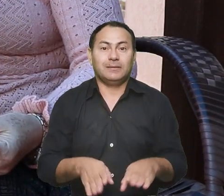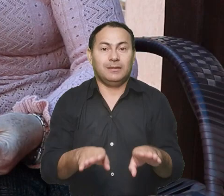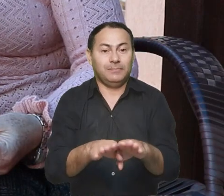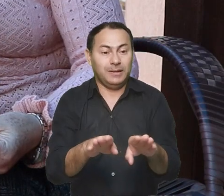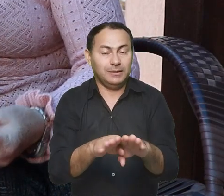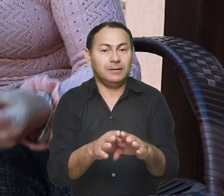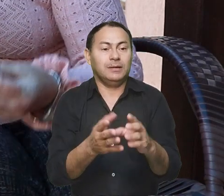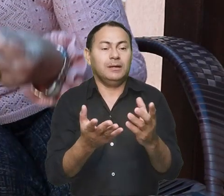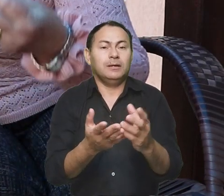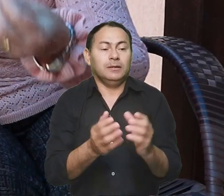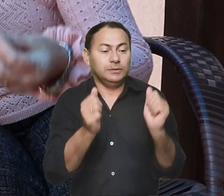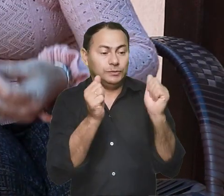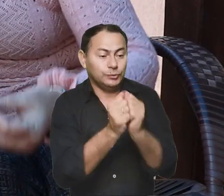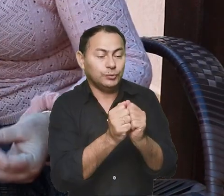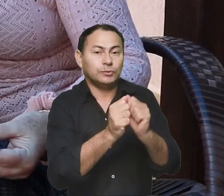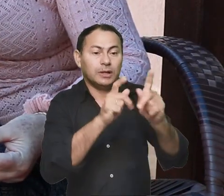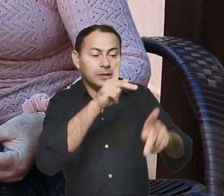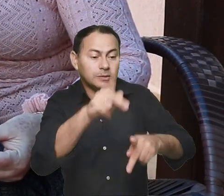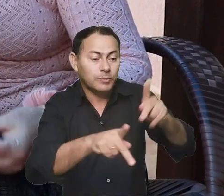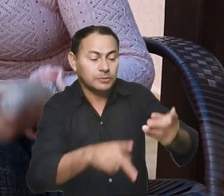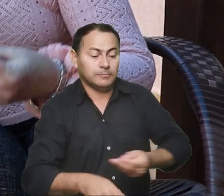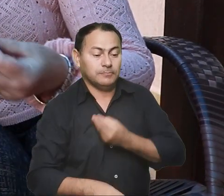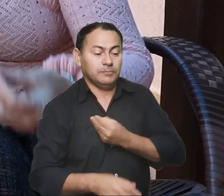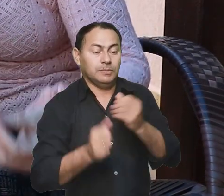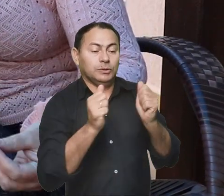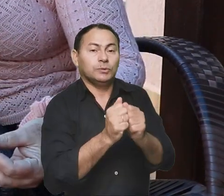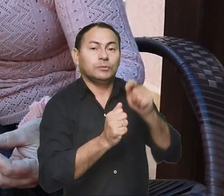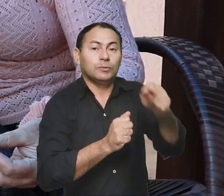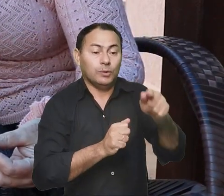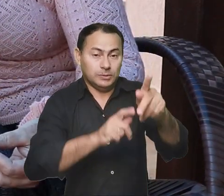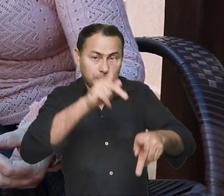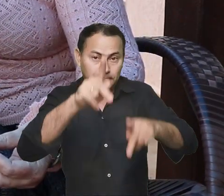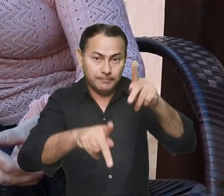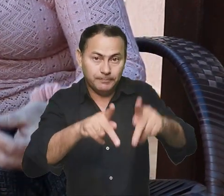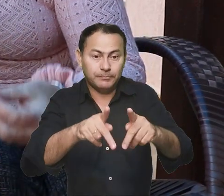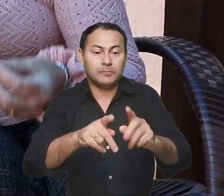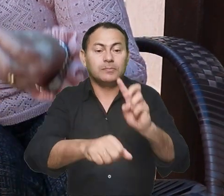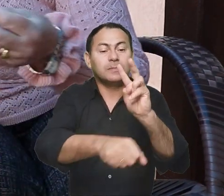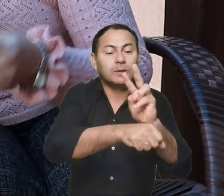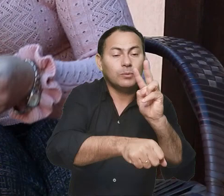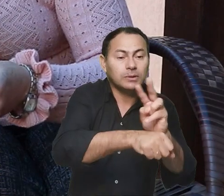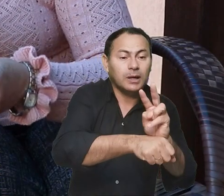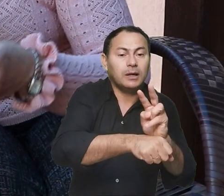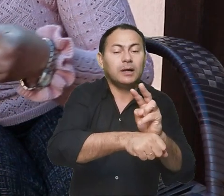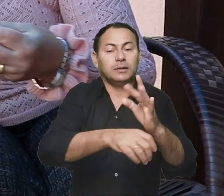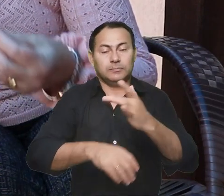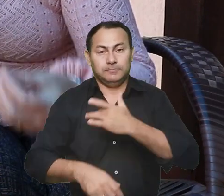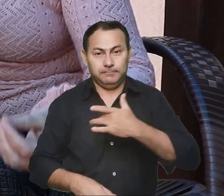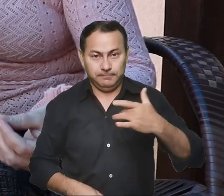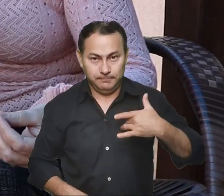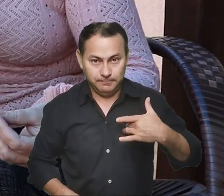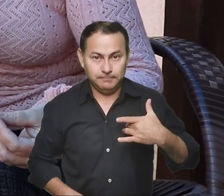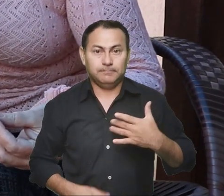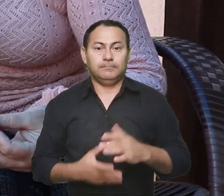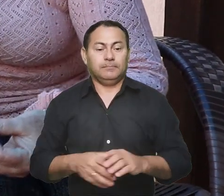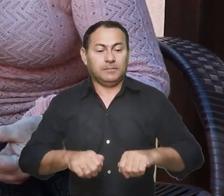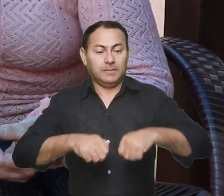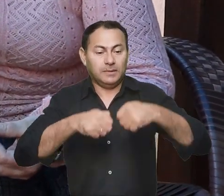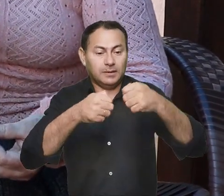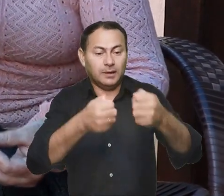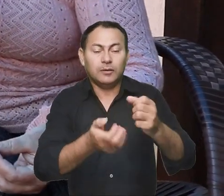de estar com eles, de viver com eles, no cuidado com a saúde,